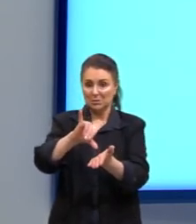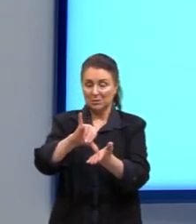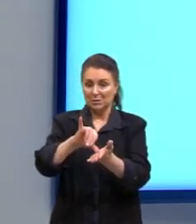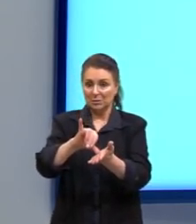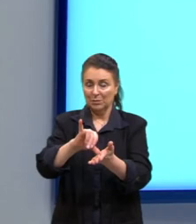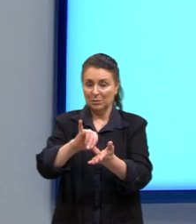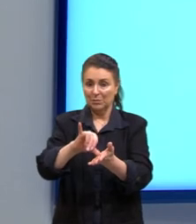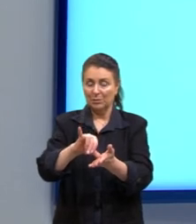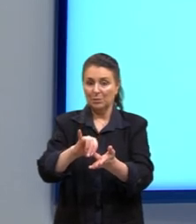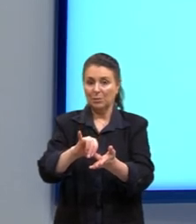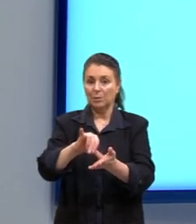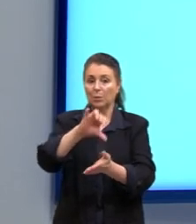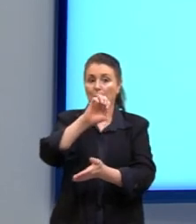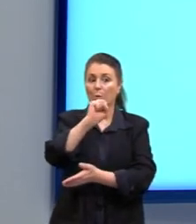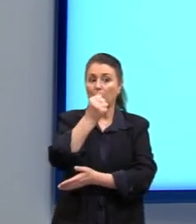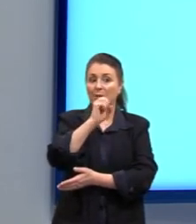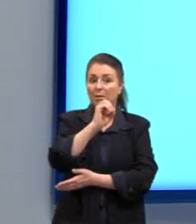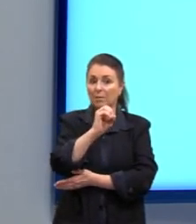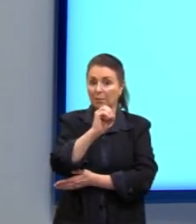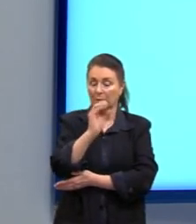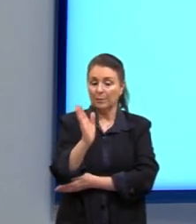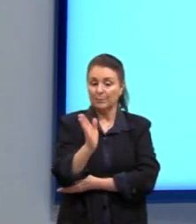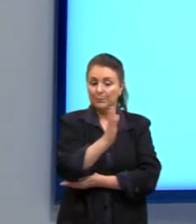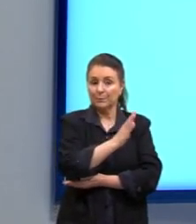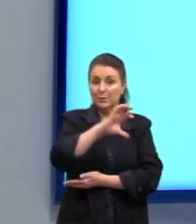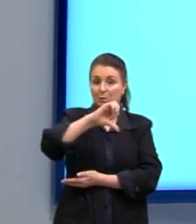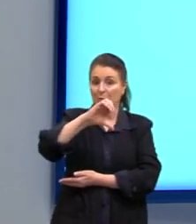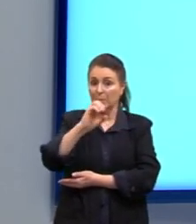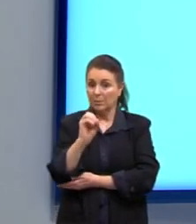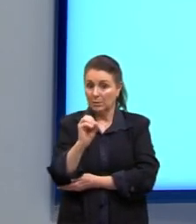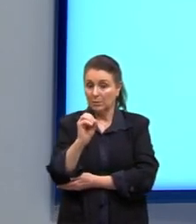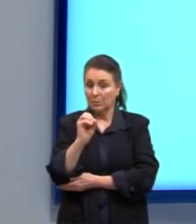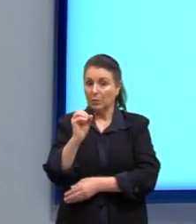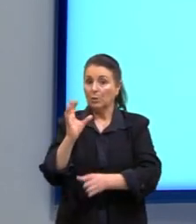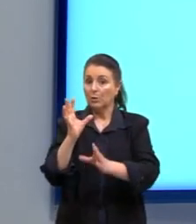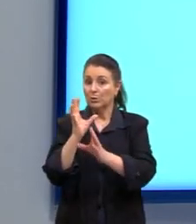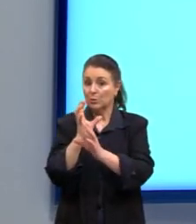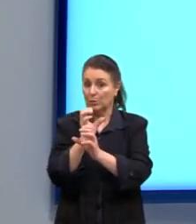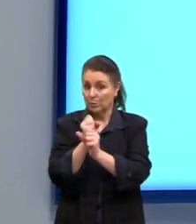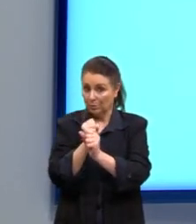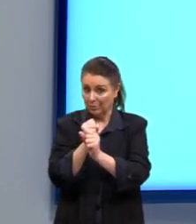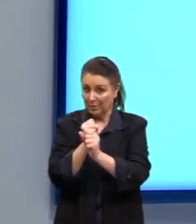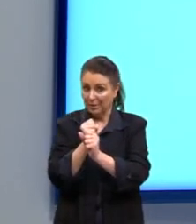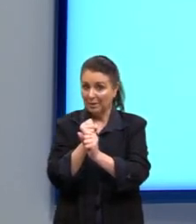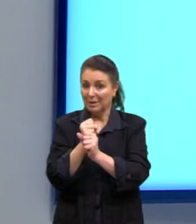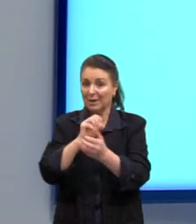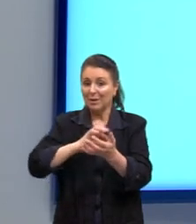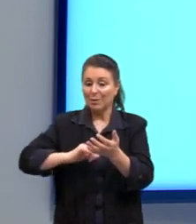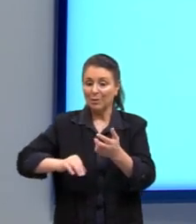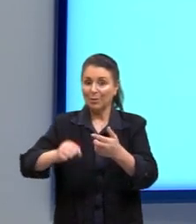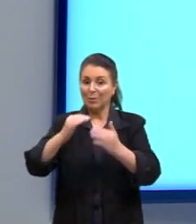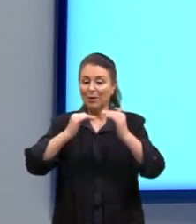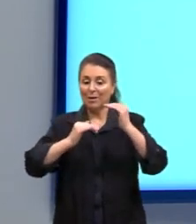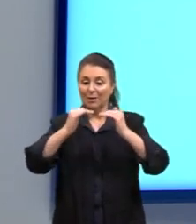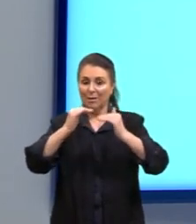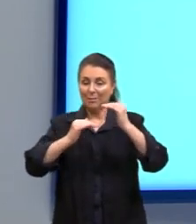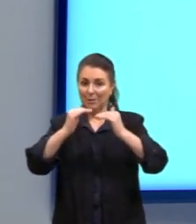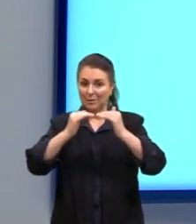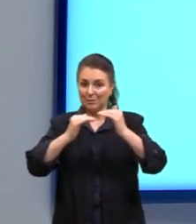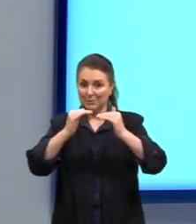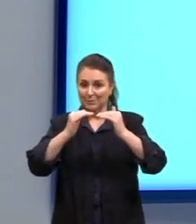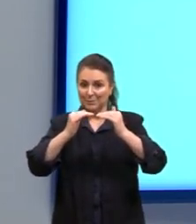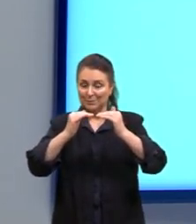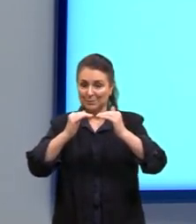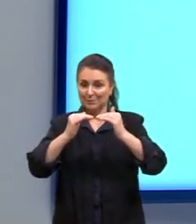que seriam 80% e 90%. E aí, calculamos a média, né? Somamos 80